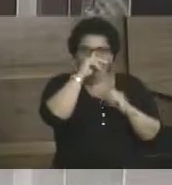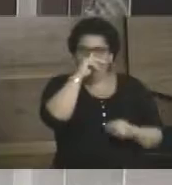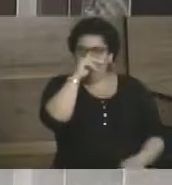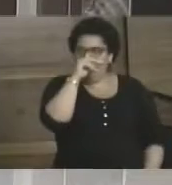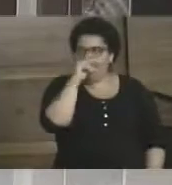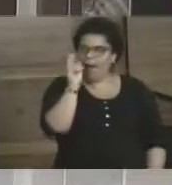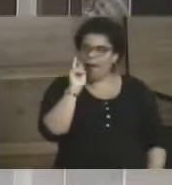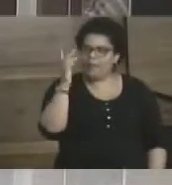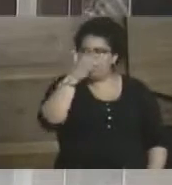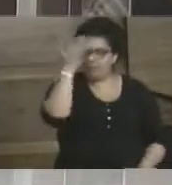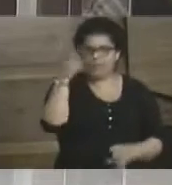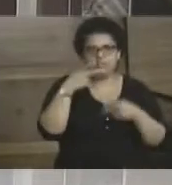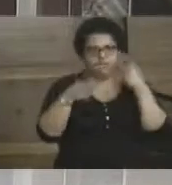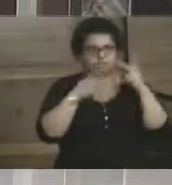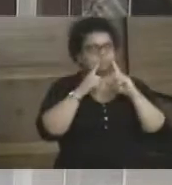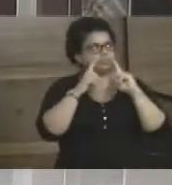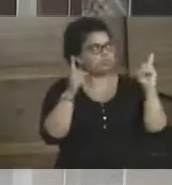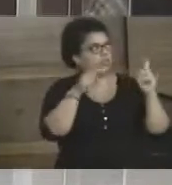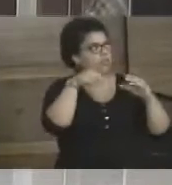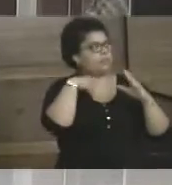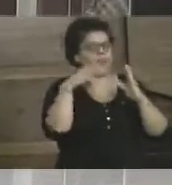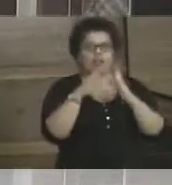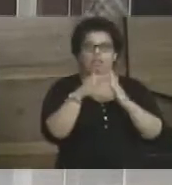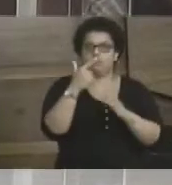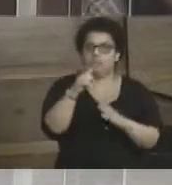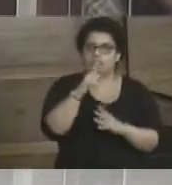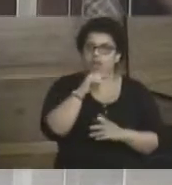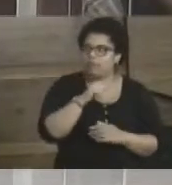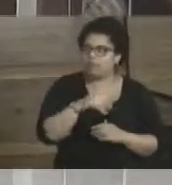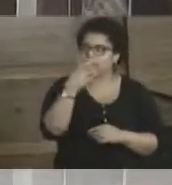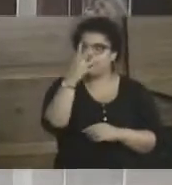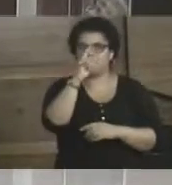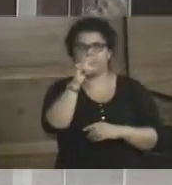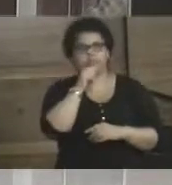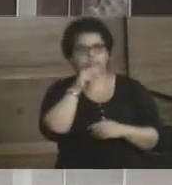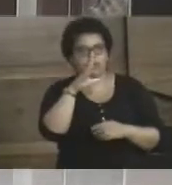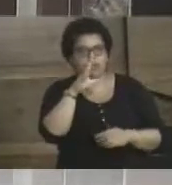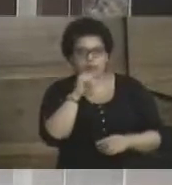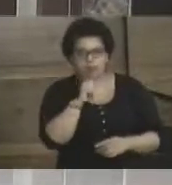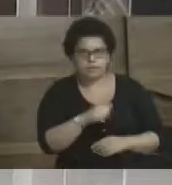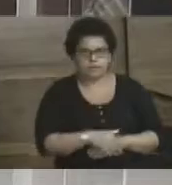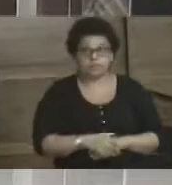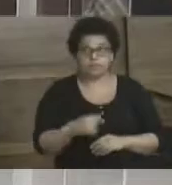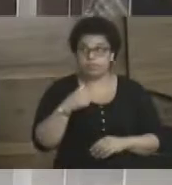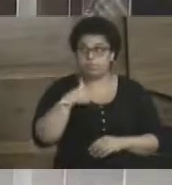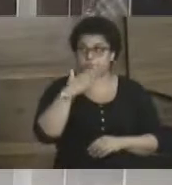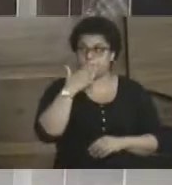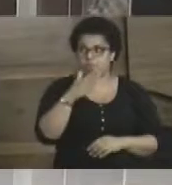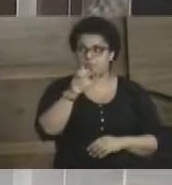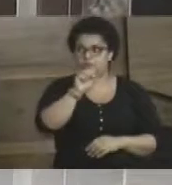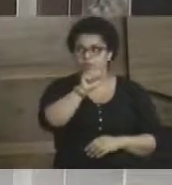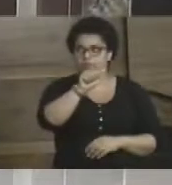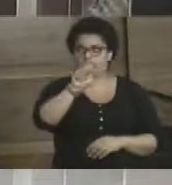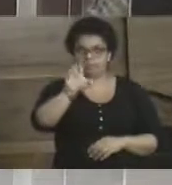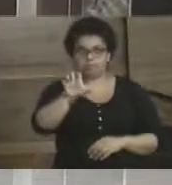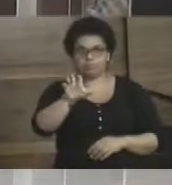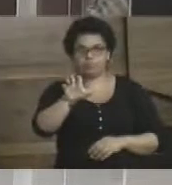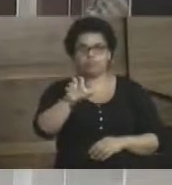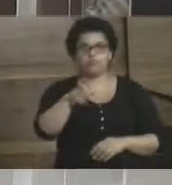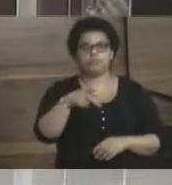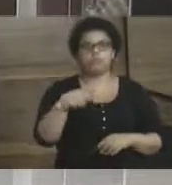pessoas falarem que na sua residência não tem água, que no seu bairro tem quatro dias sem água. Então, assim, eu peço que o SAI